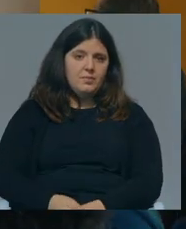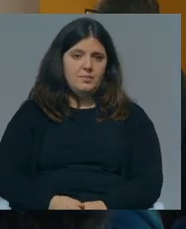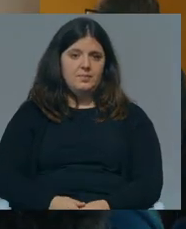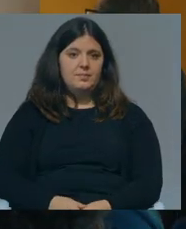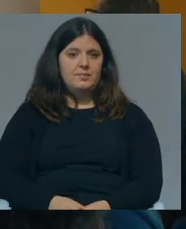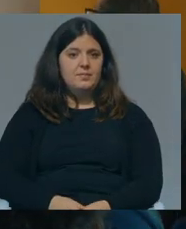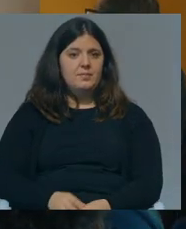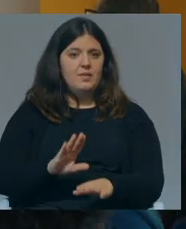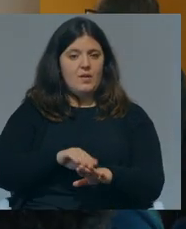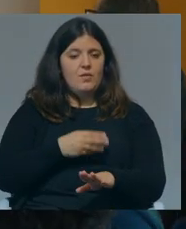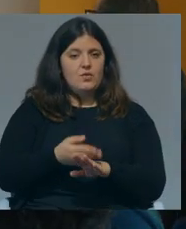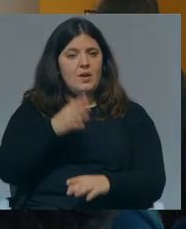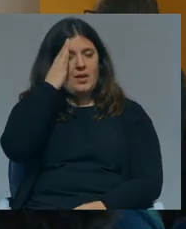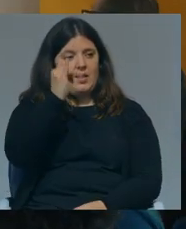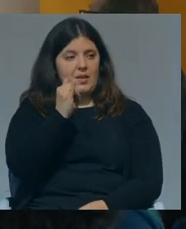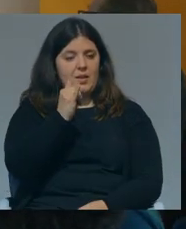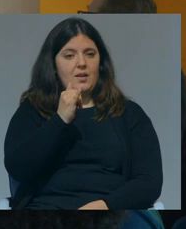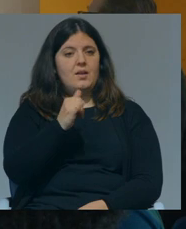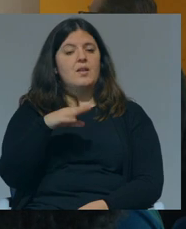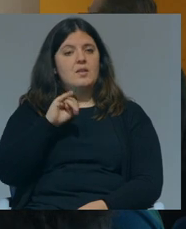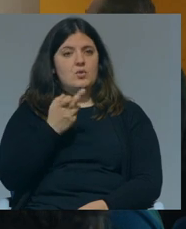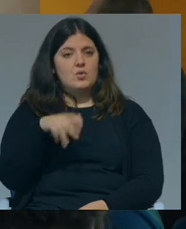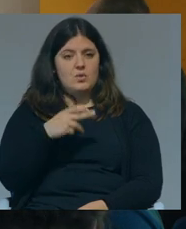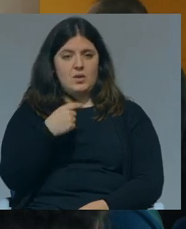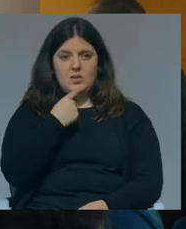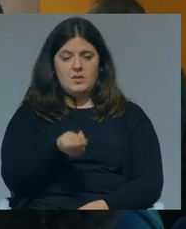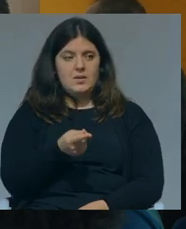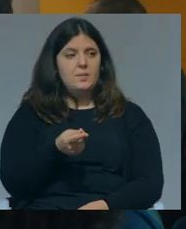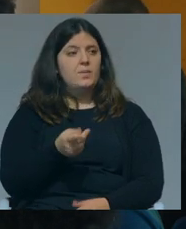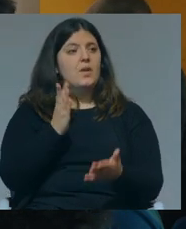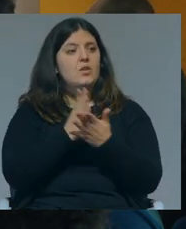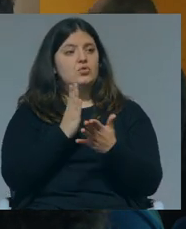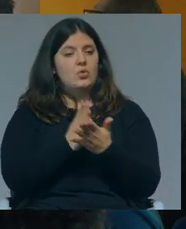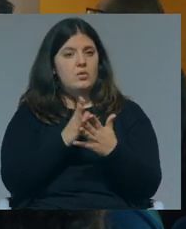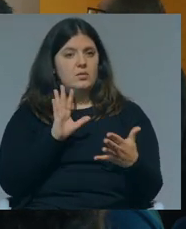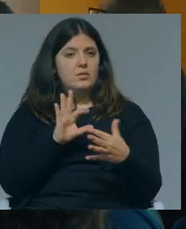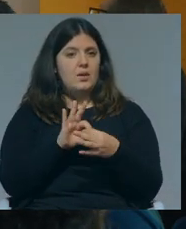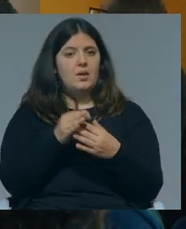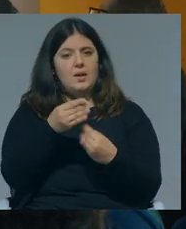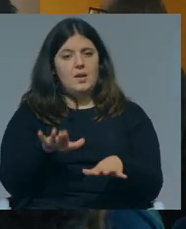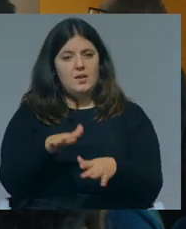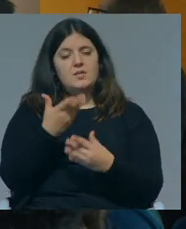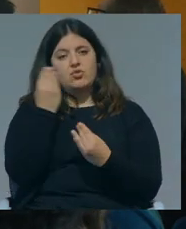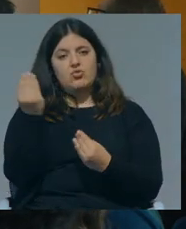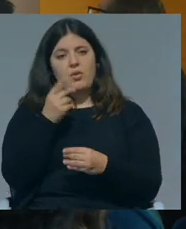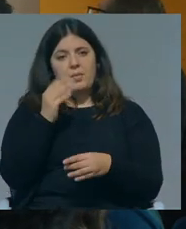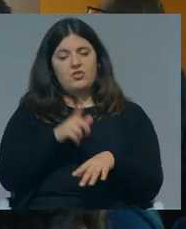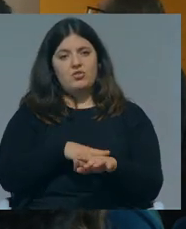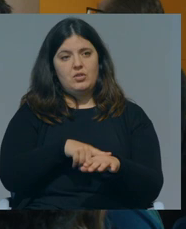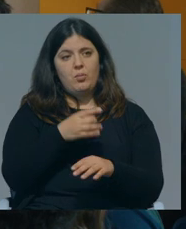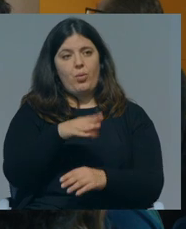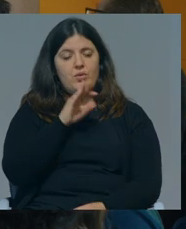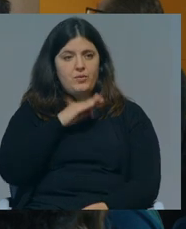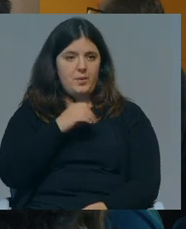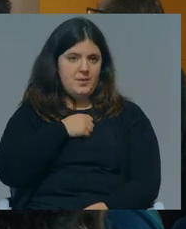Era só reforçar a ideia que a Suzana está a dizer. A escola tem crianças e jovens mais tempo do que tem